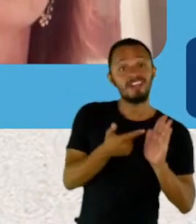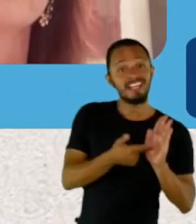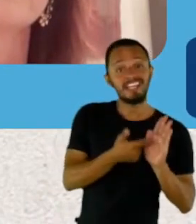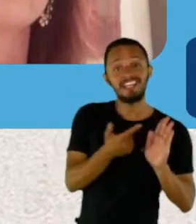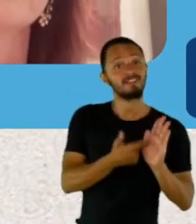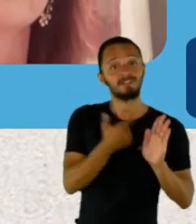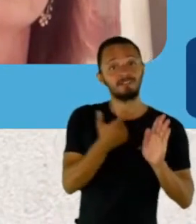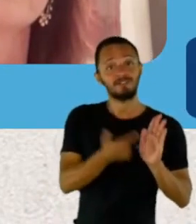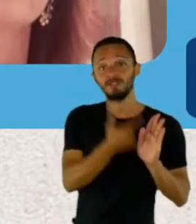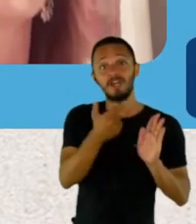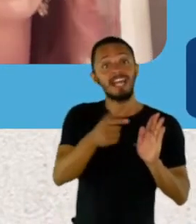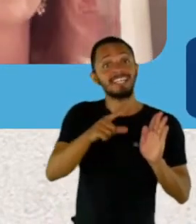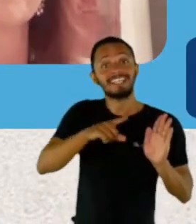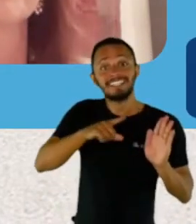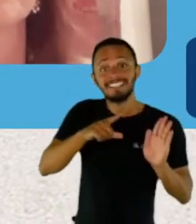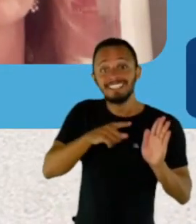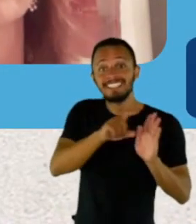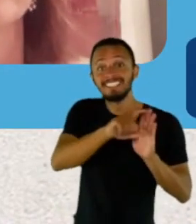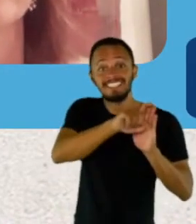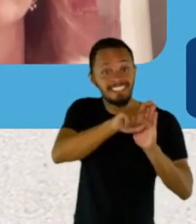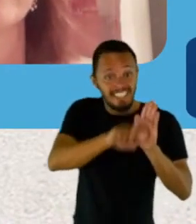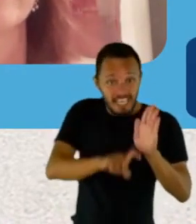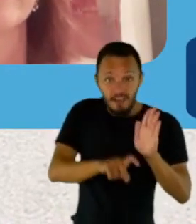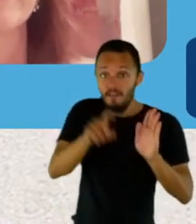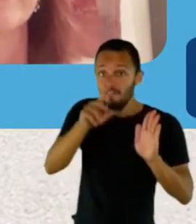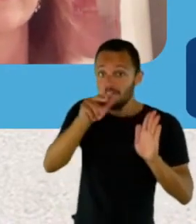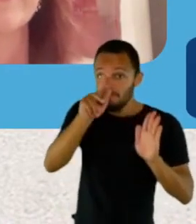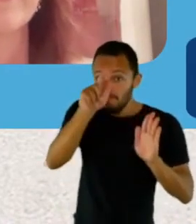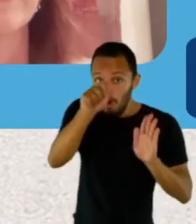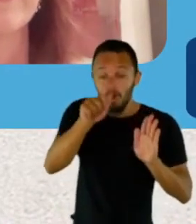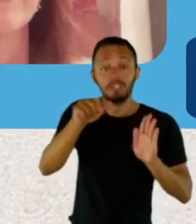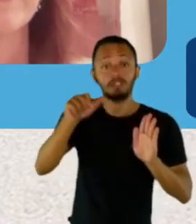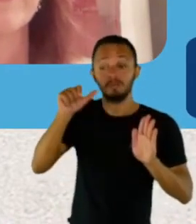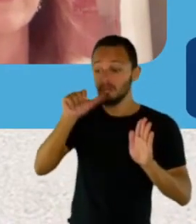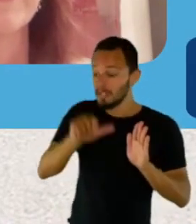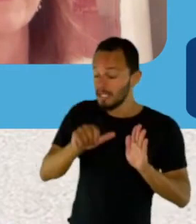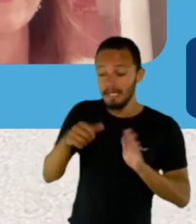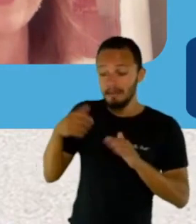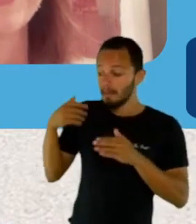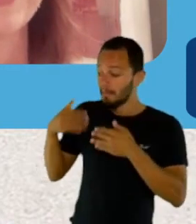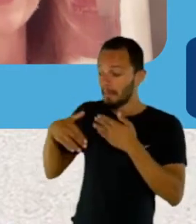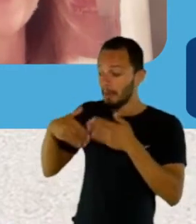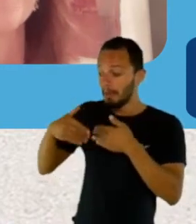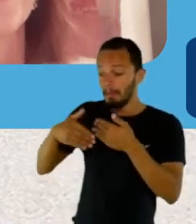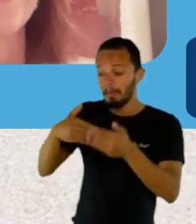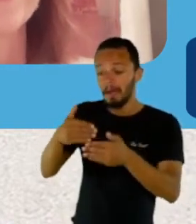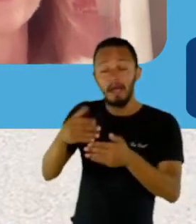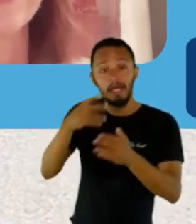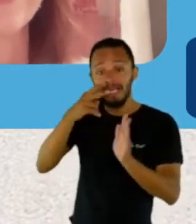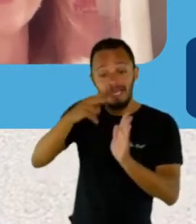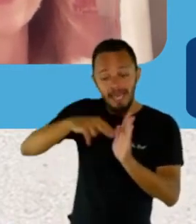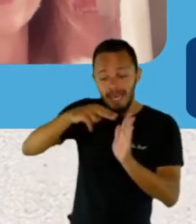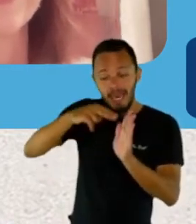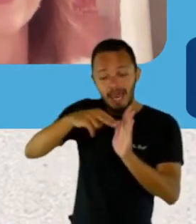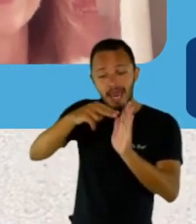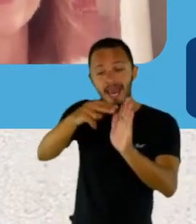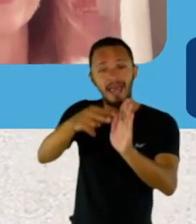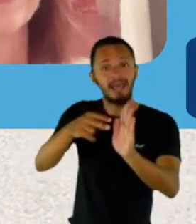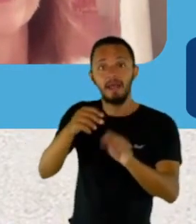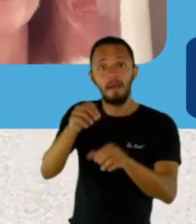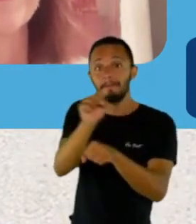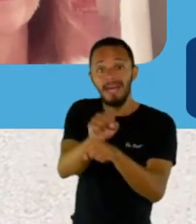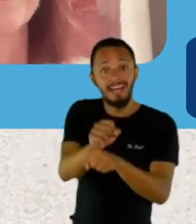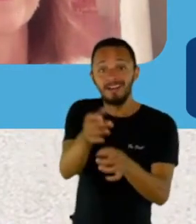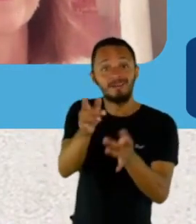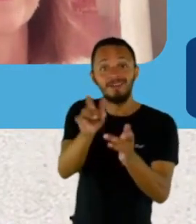intensos e que a gente começa uma história e não quer parar de ler. E esse primeiro mesmo, eu